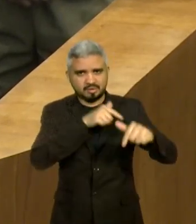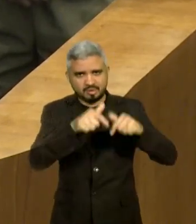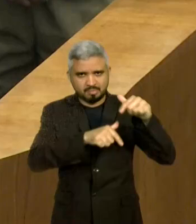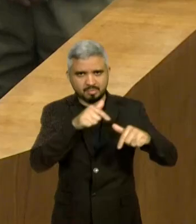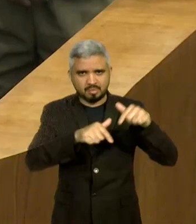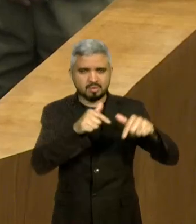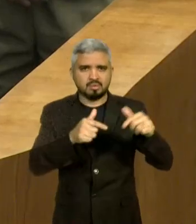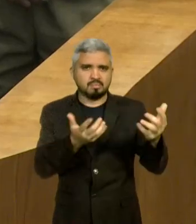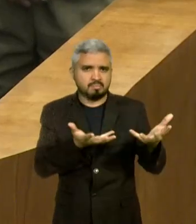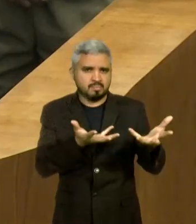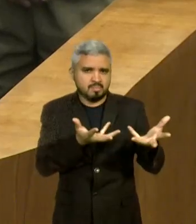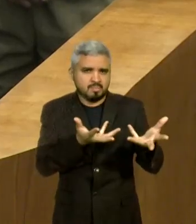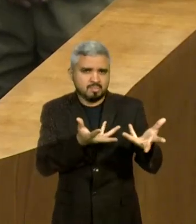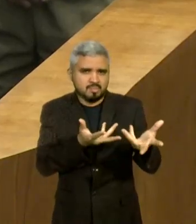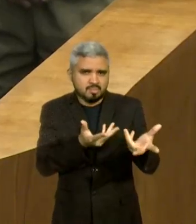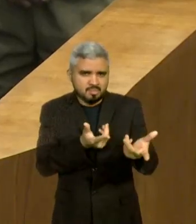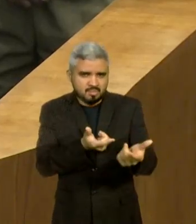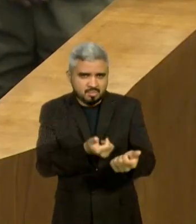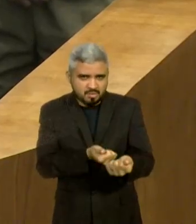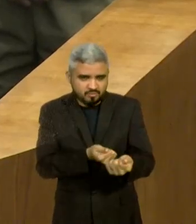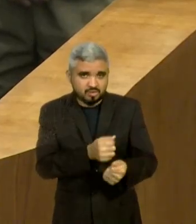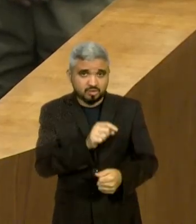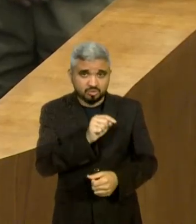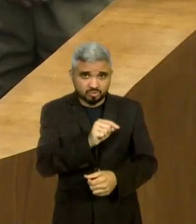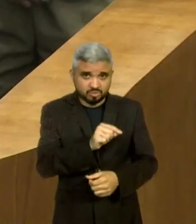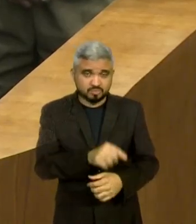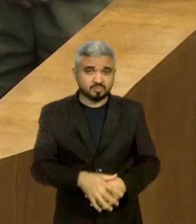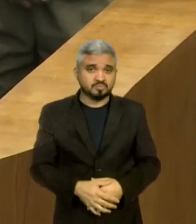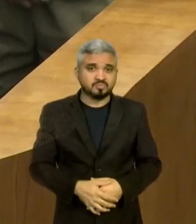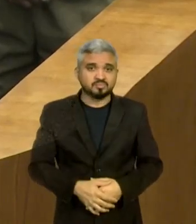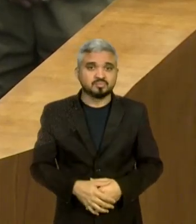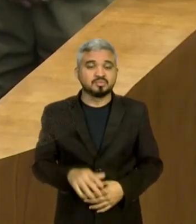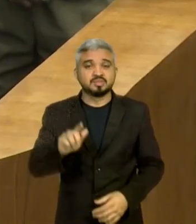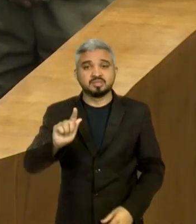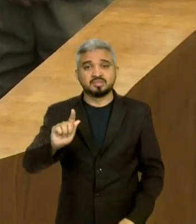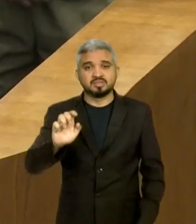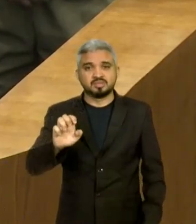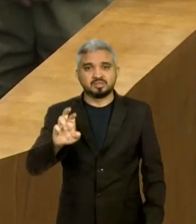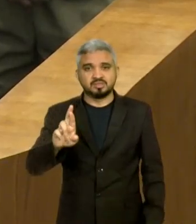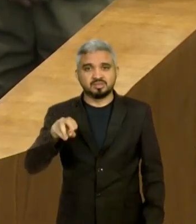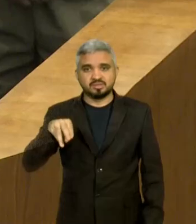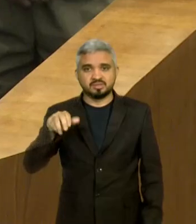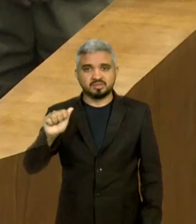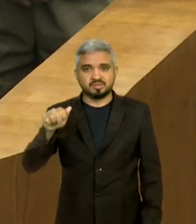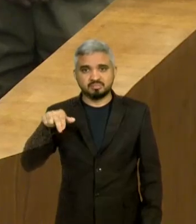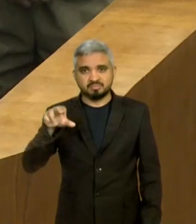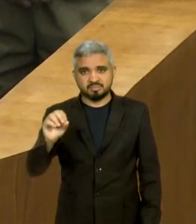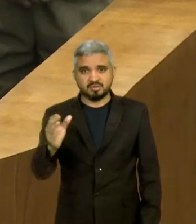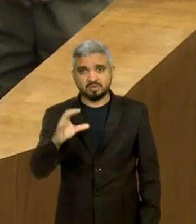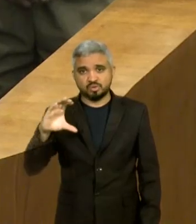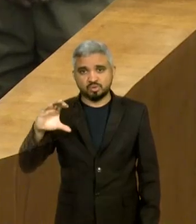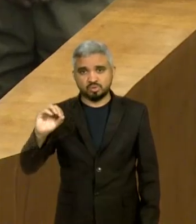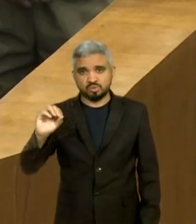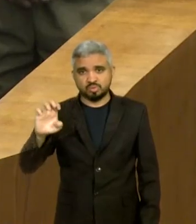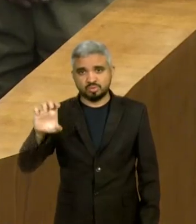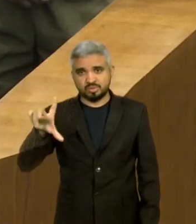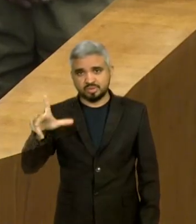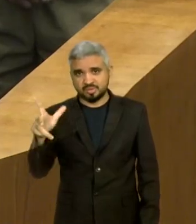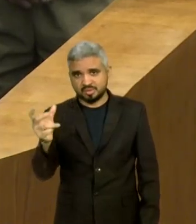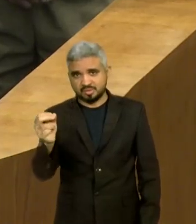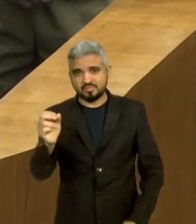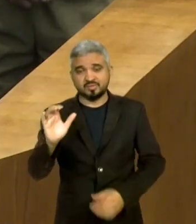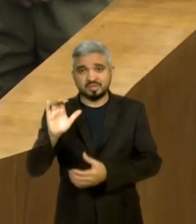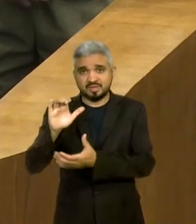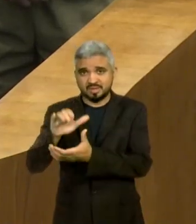O Germano Coelho, meu cunhado, casado com a Glaucia Martins, que é minha